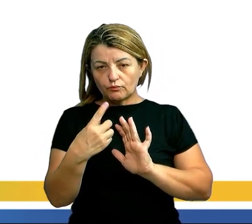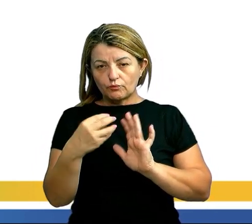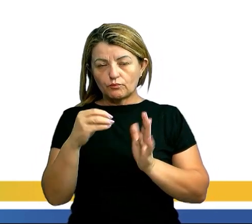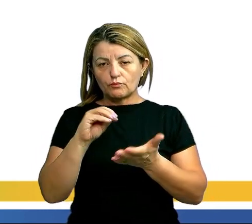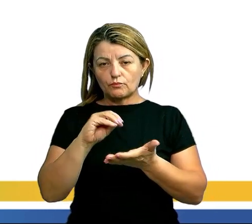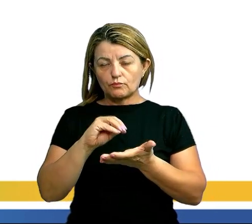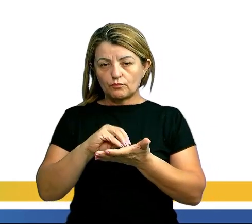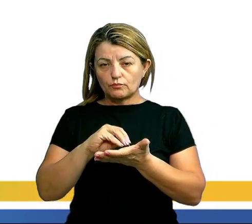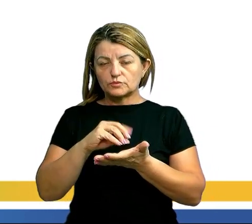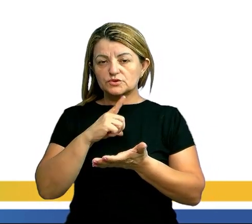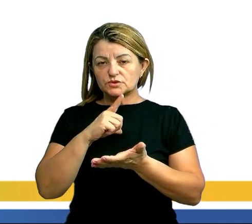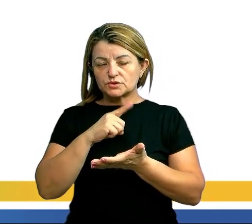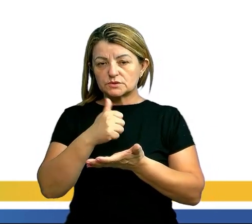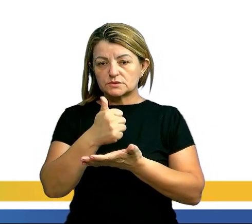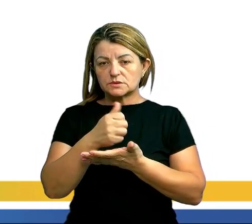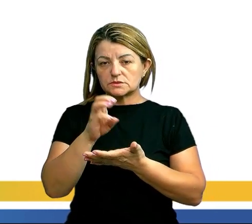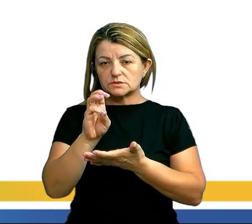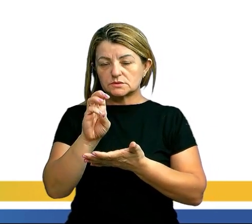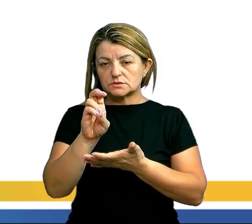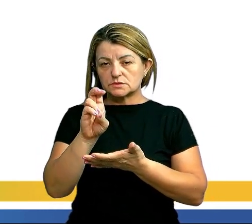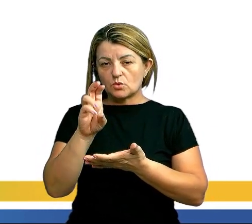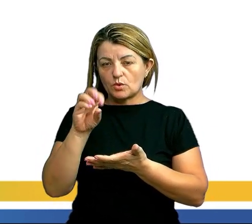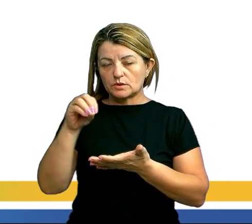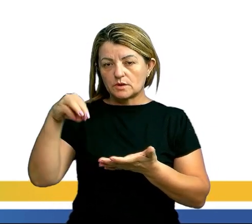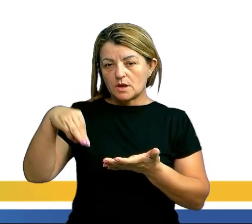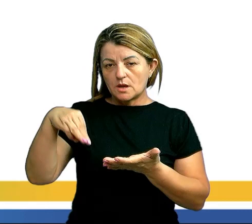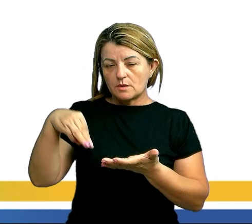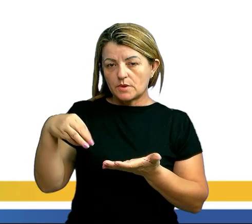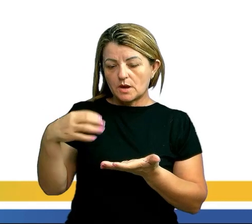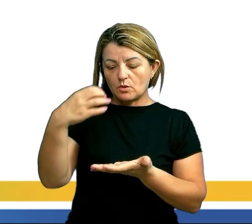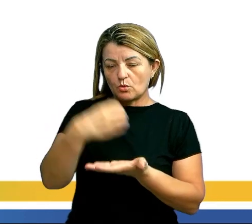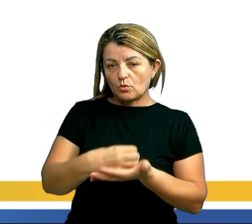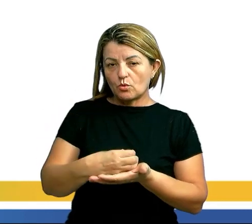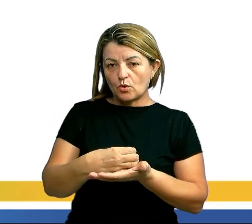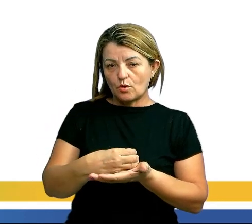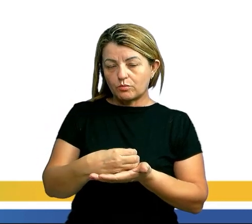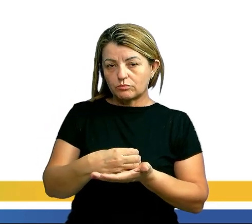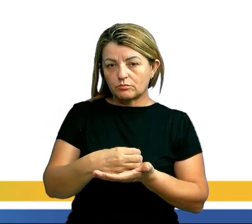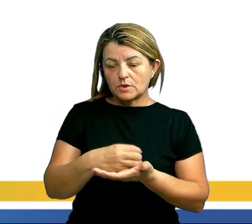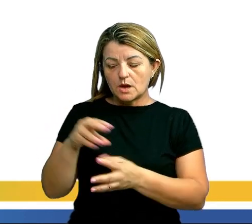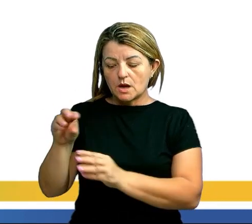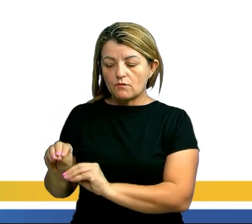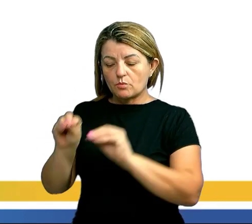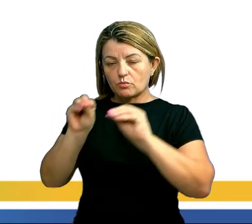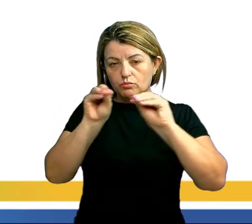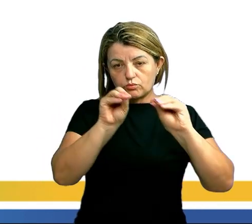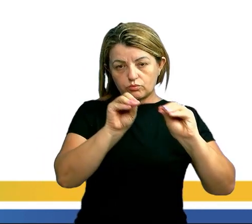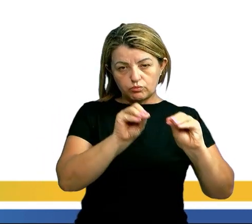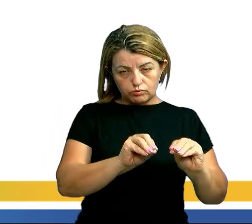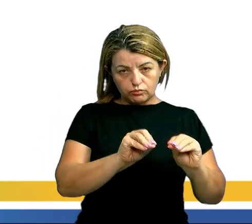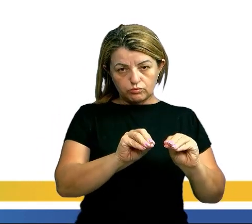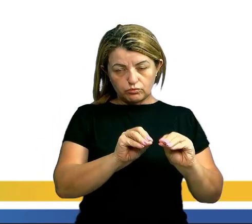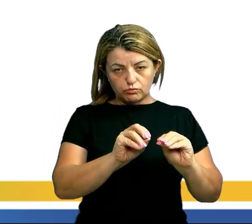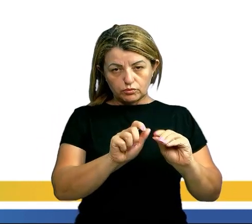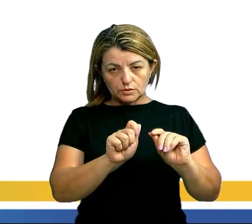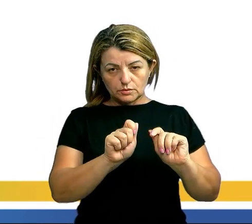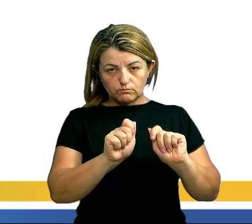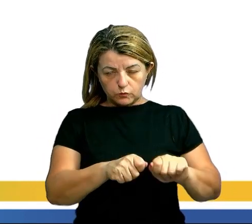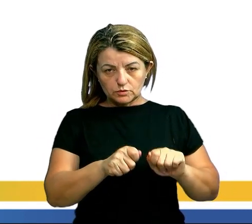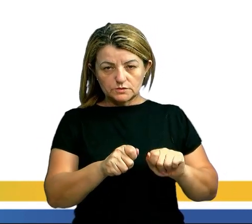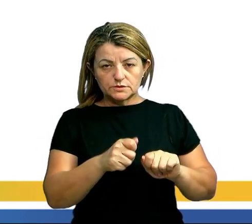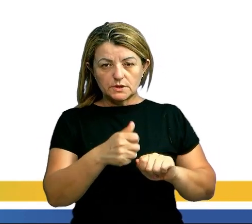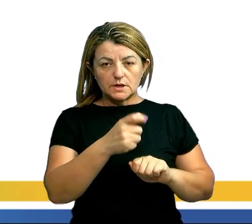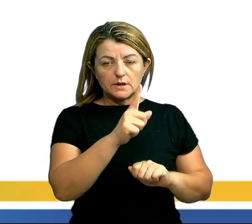150 ml de água, repetiu o experimento para o segundo forno, forno 2, de potência nominal de 1.400